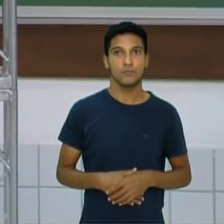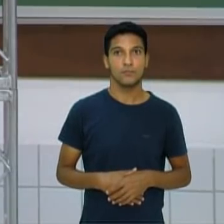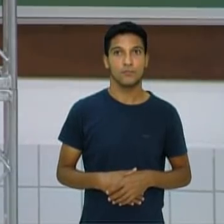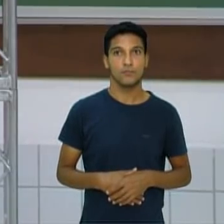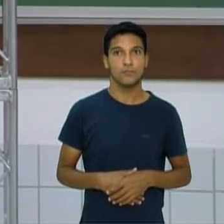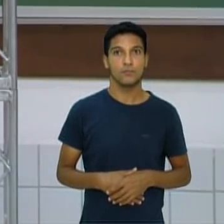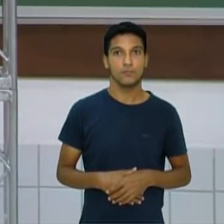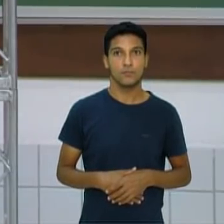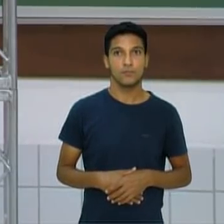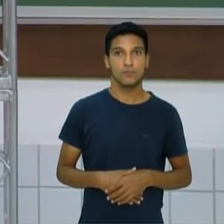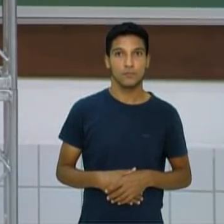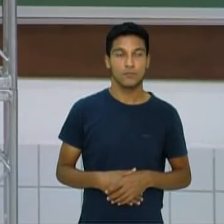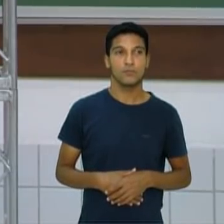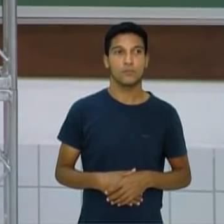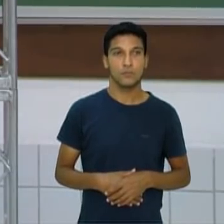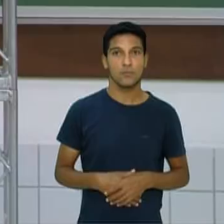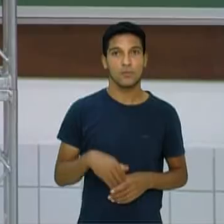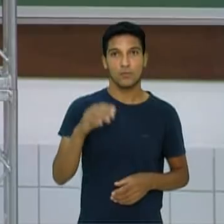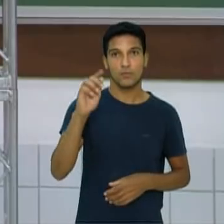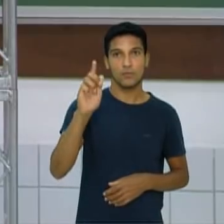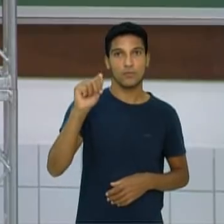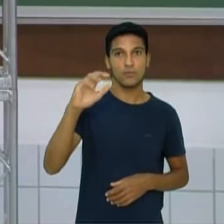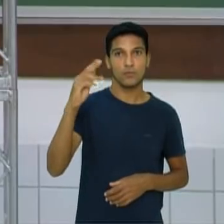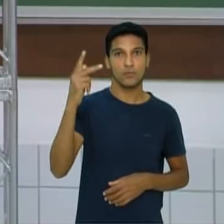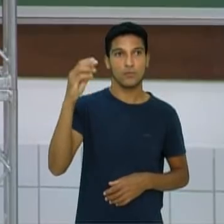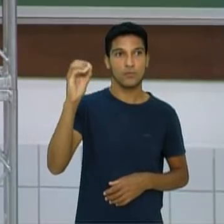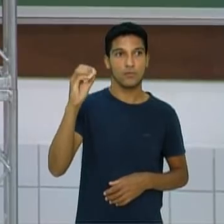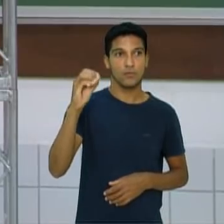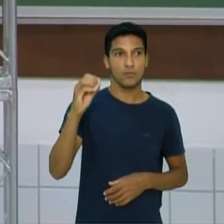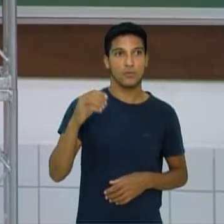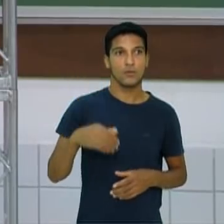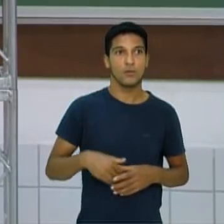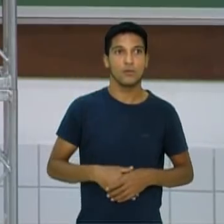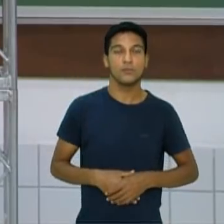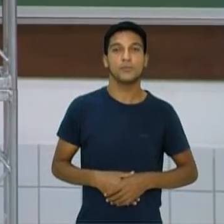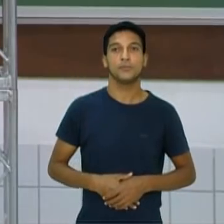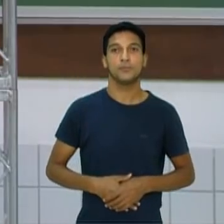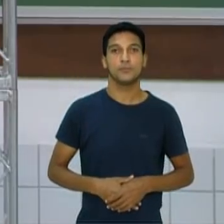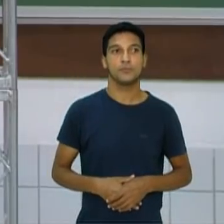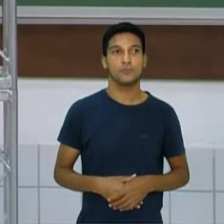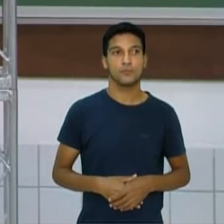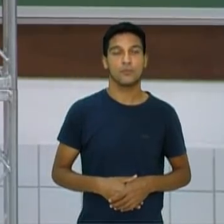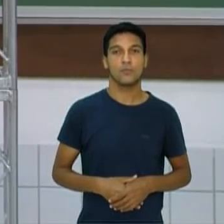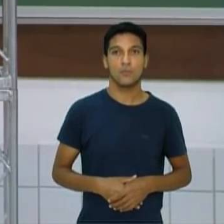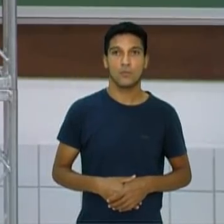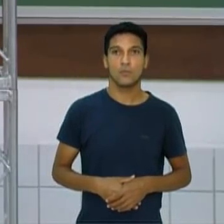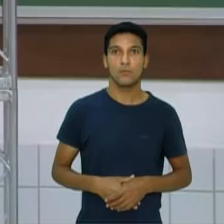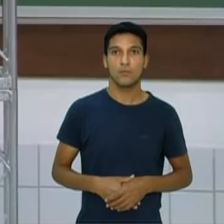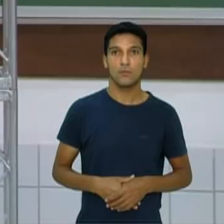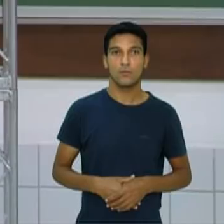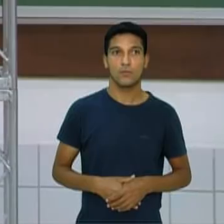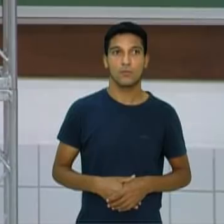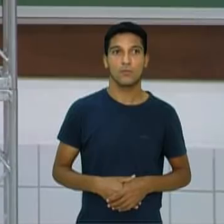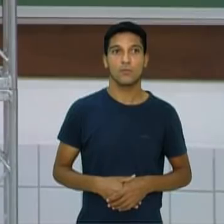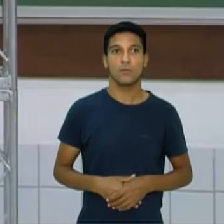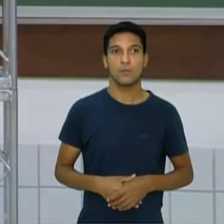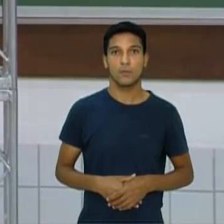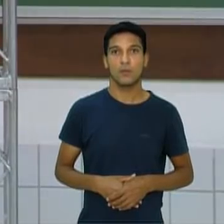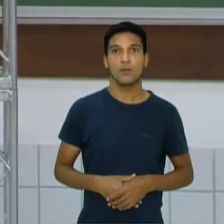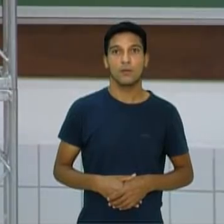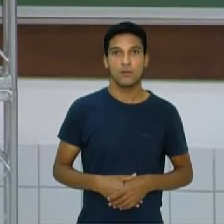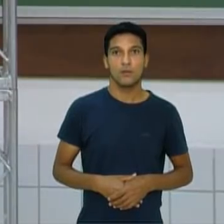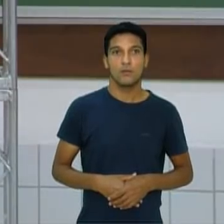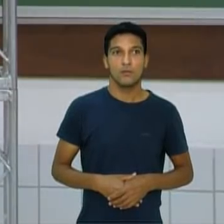e volto. Esse é o gancho cruzado por dentro, gancho por fora. Viu como é simples?